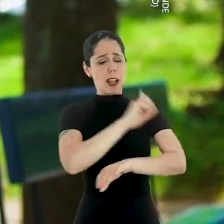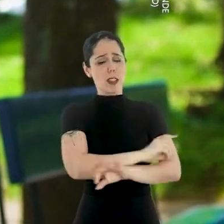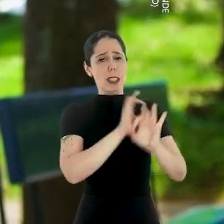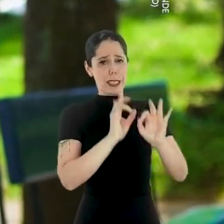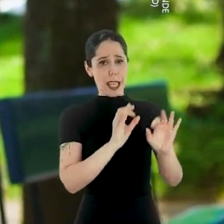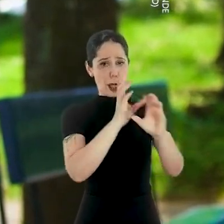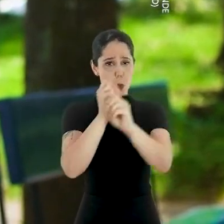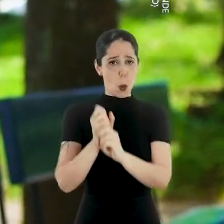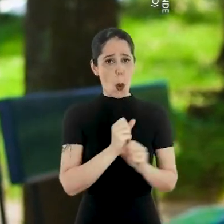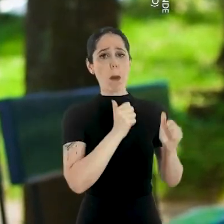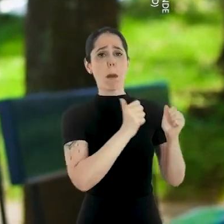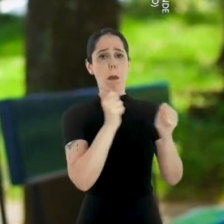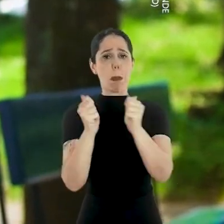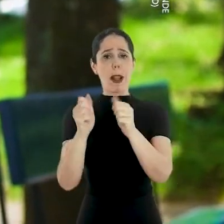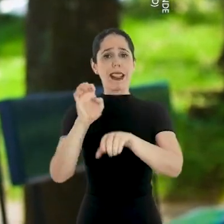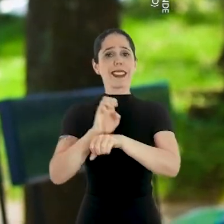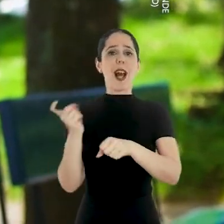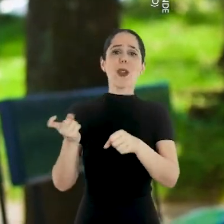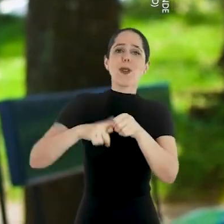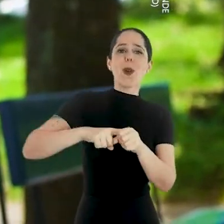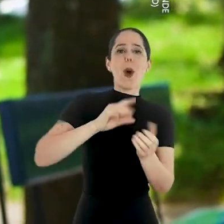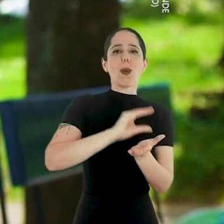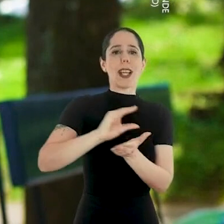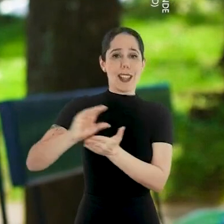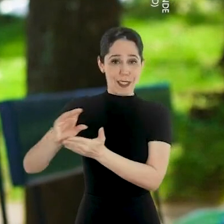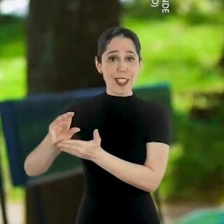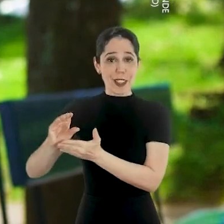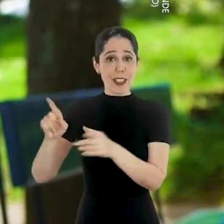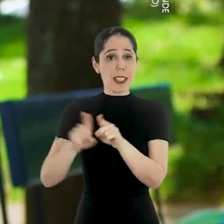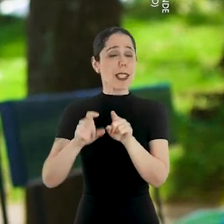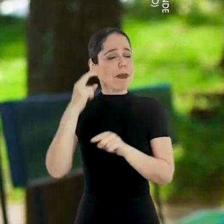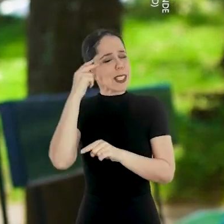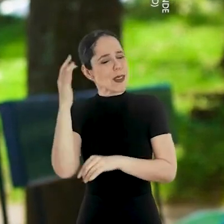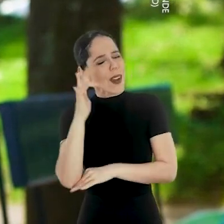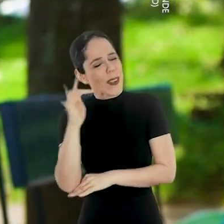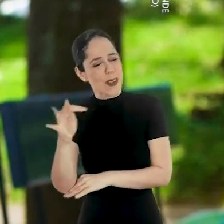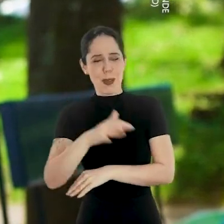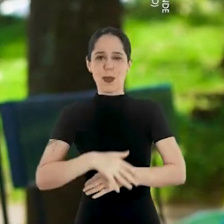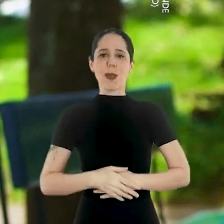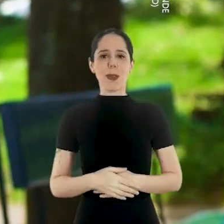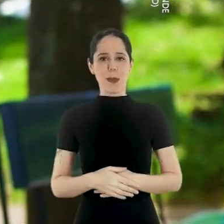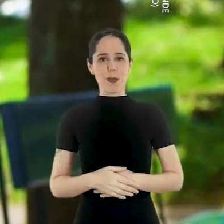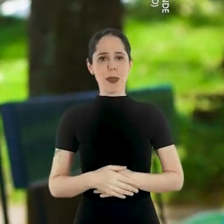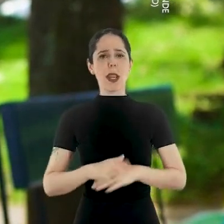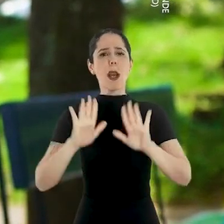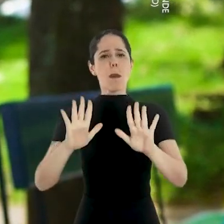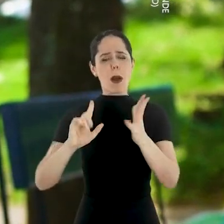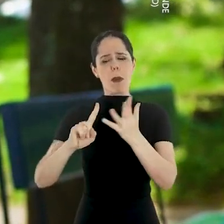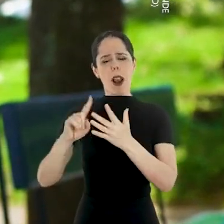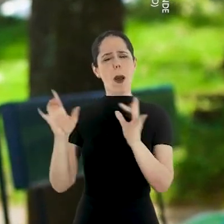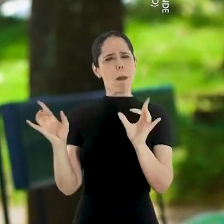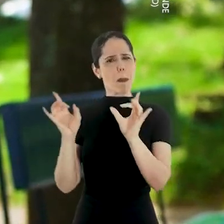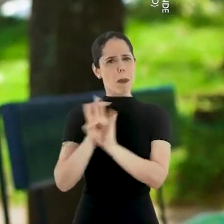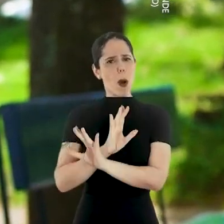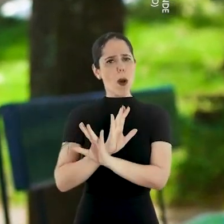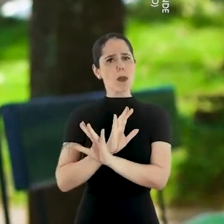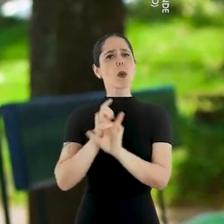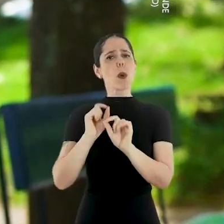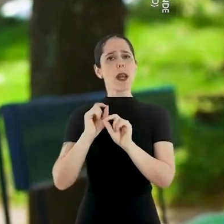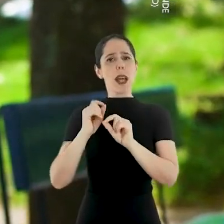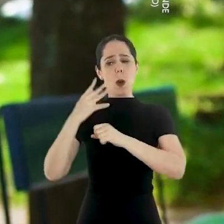as contas estão arrumadas, o Estado voltou a investir e a sonhar com o futuro. Mas apesar de tudo isso,